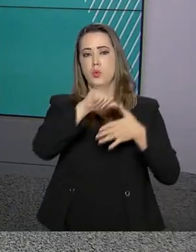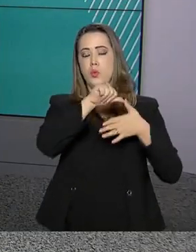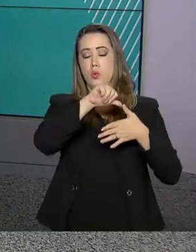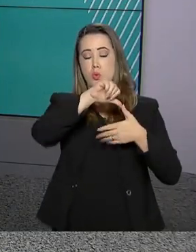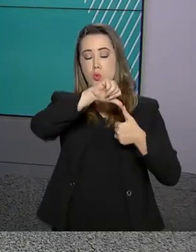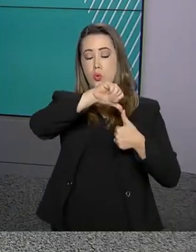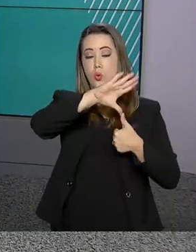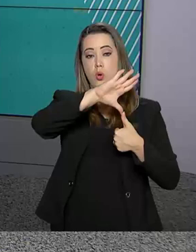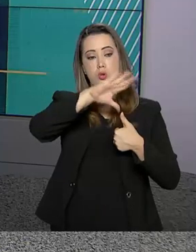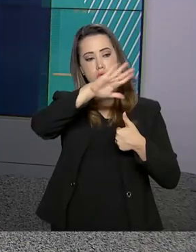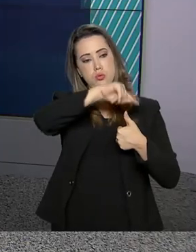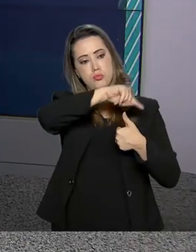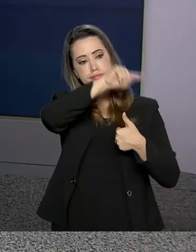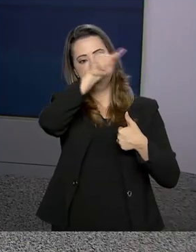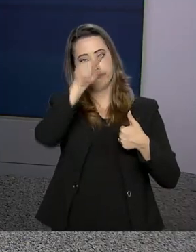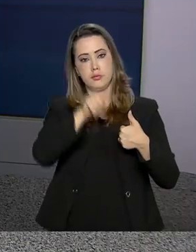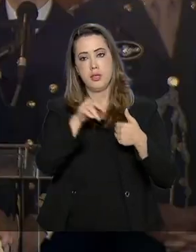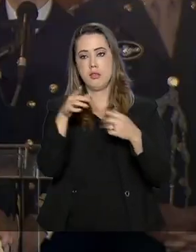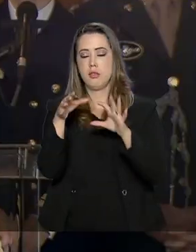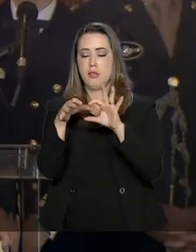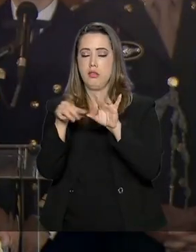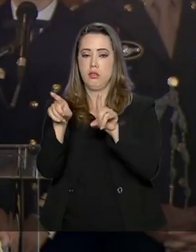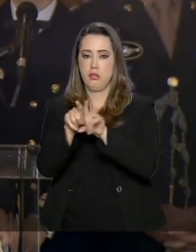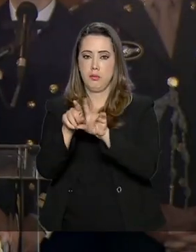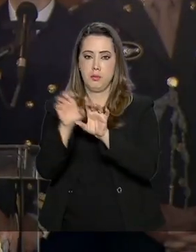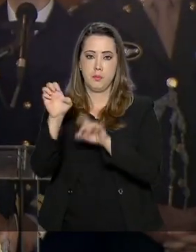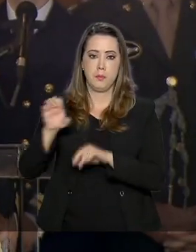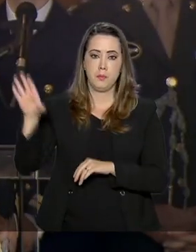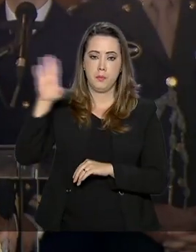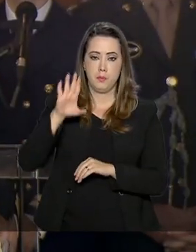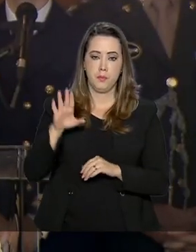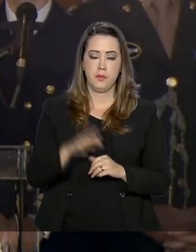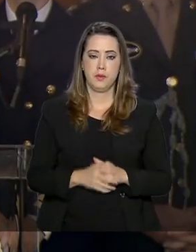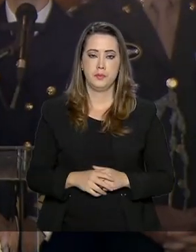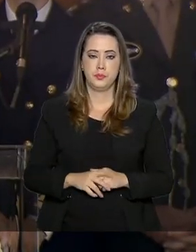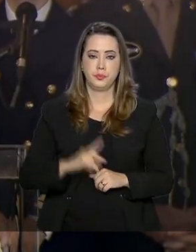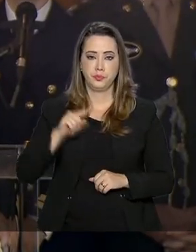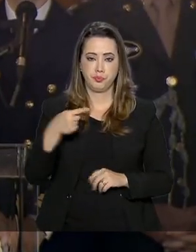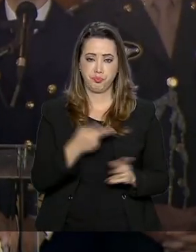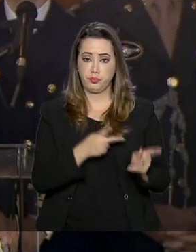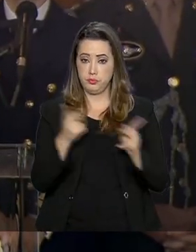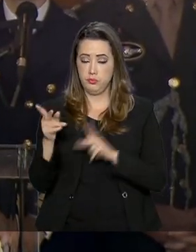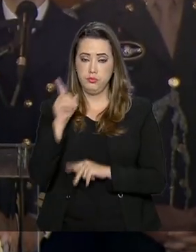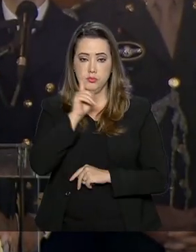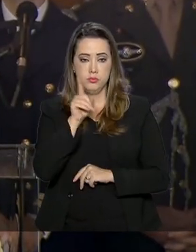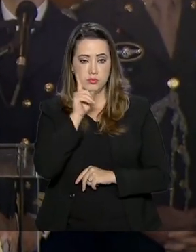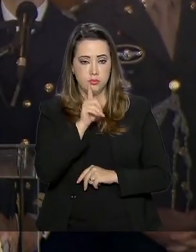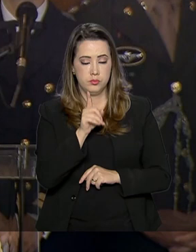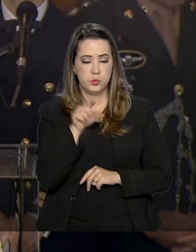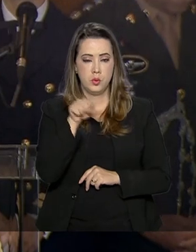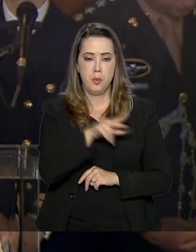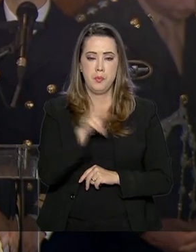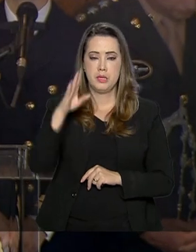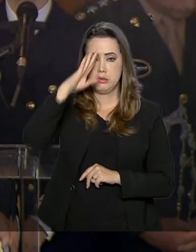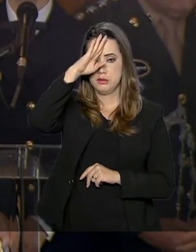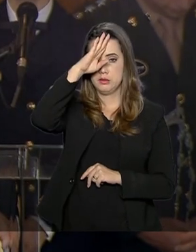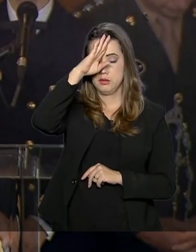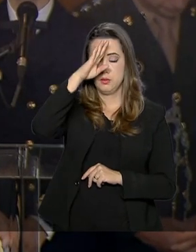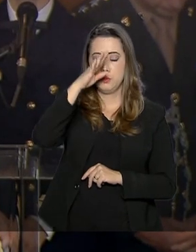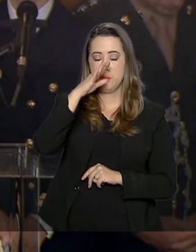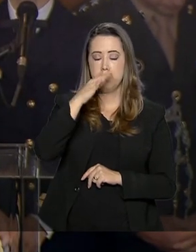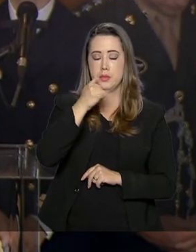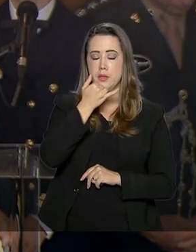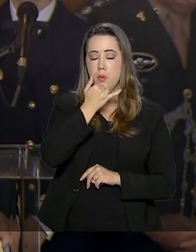nações da América do Norte e Europa. Depois da nossa visita aos Estados Unidos, o presidente Donald Trump